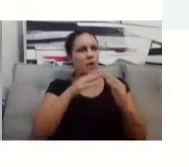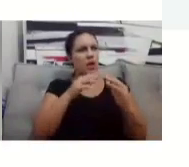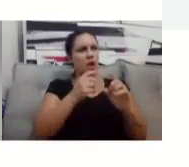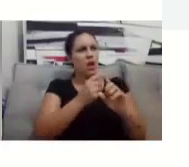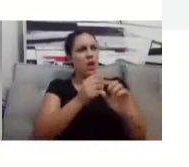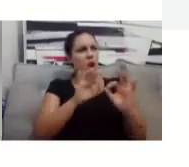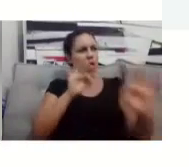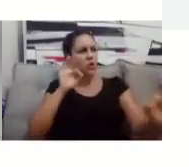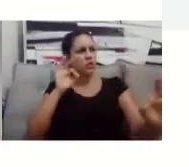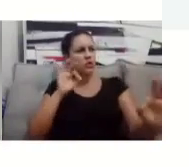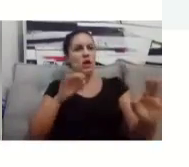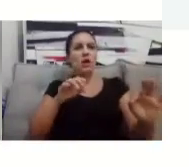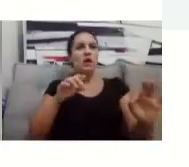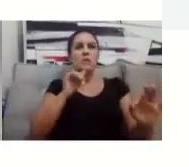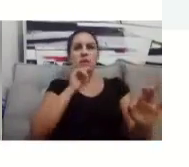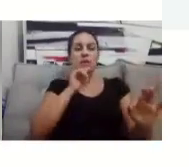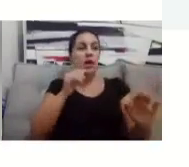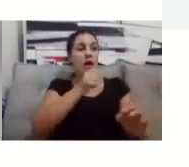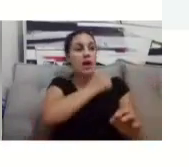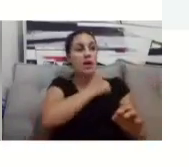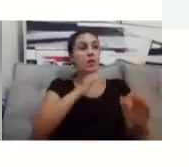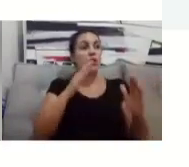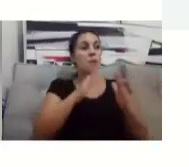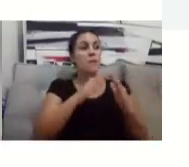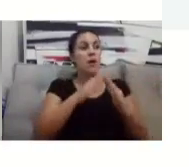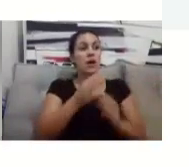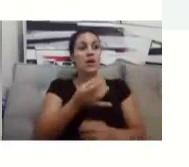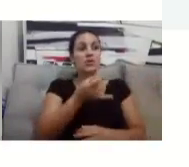não, nós temos sim, nós temos alunos de Barra de São Francisco,